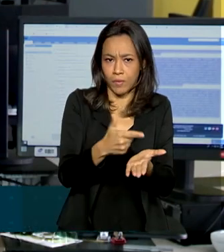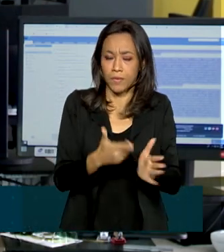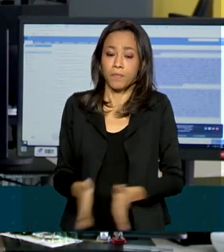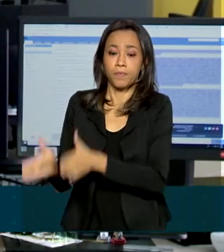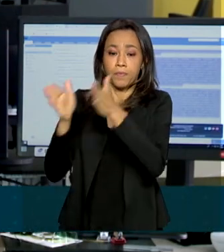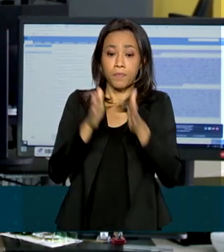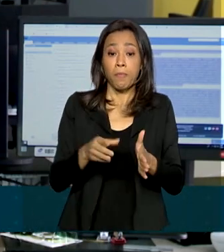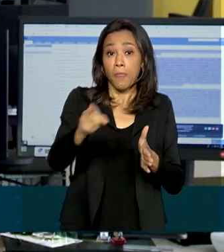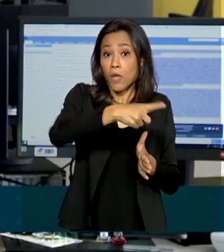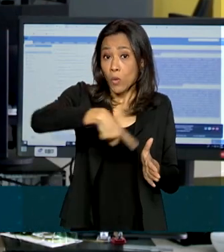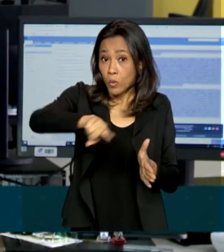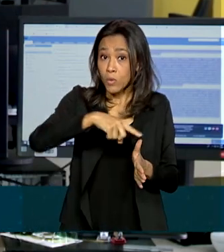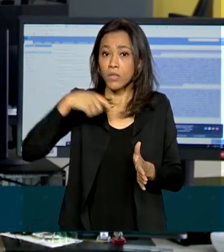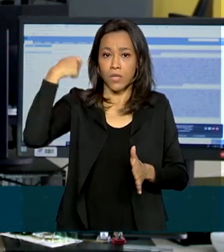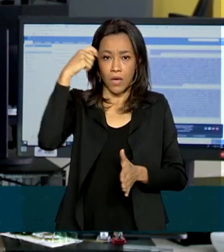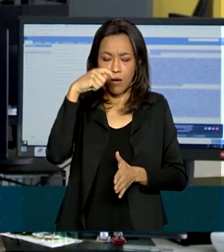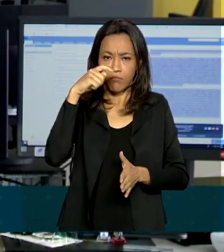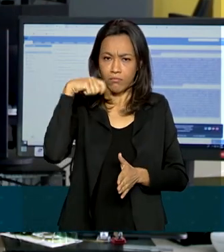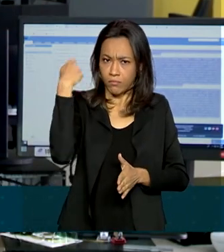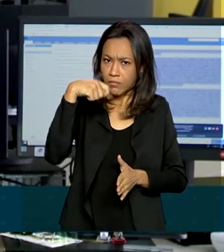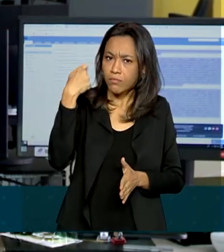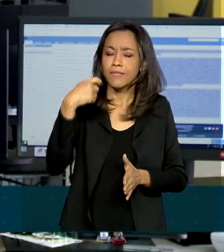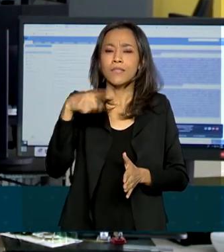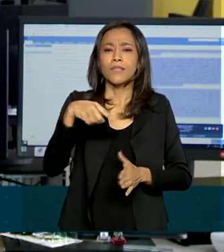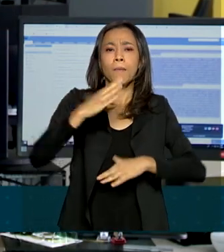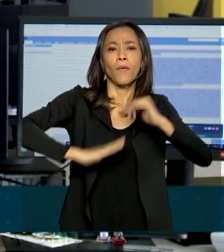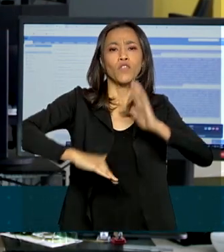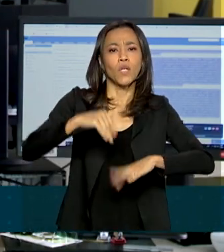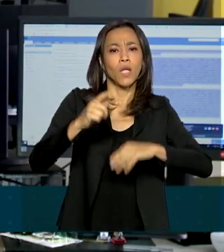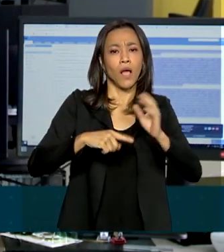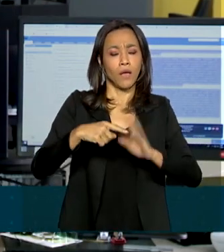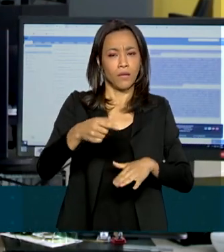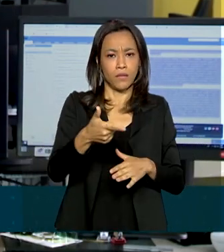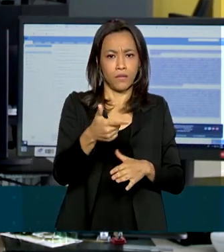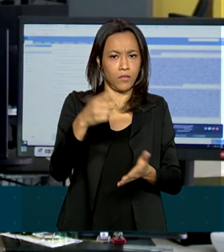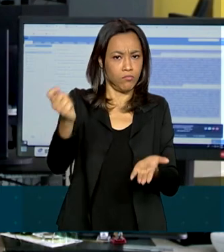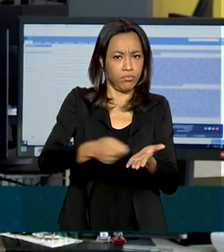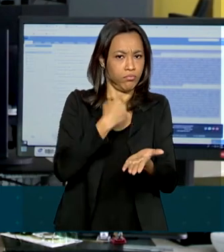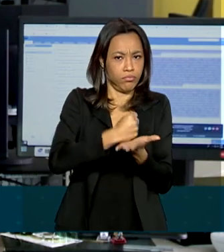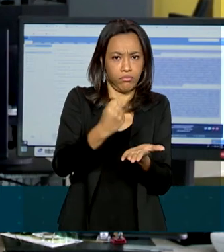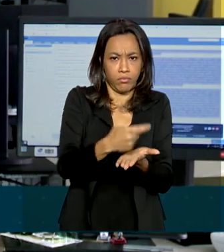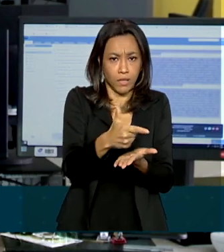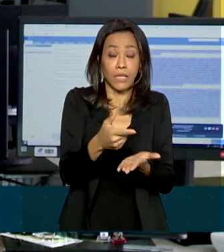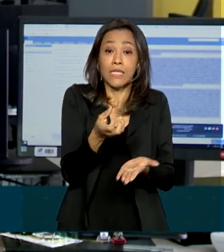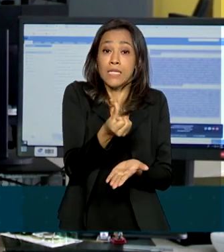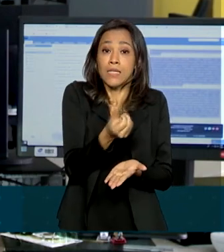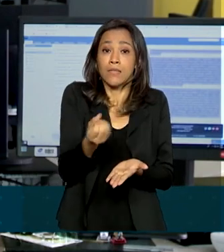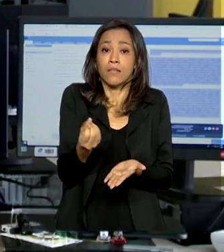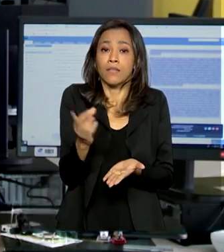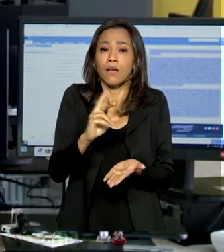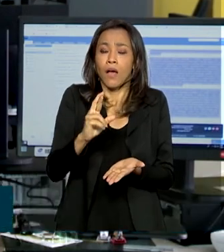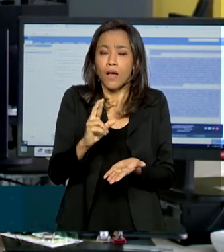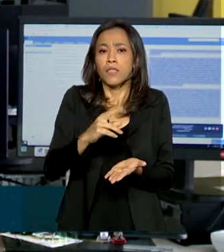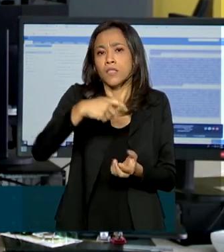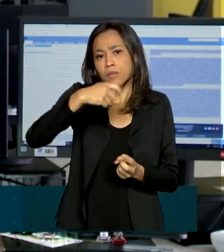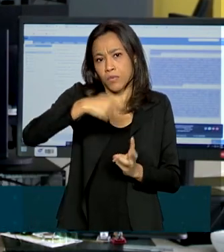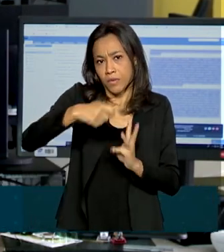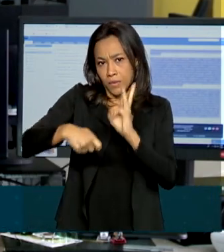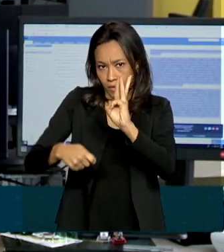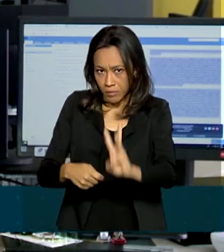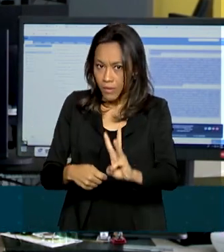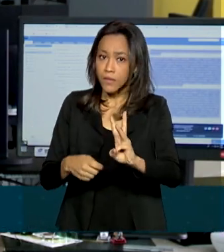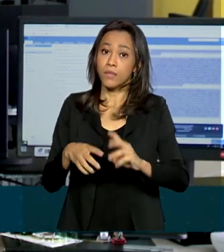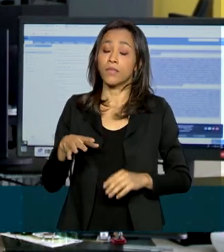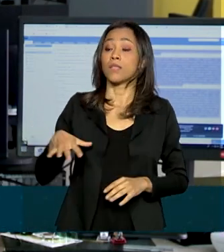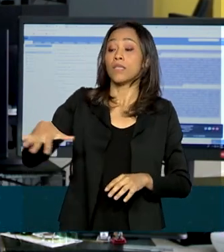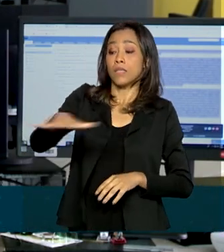informais poderão receber do governo 600 reais por mês durante três meses. Além de artistas, trabalhadores